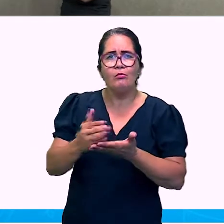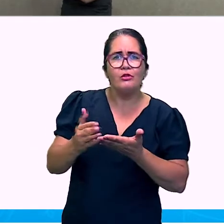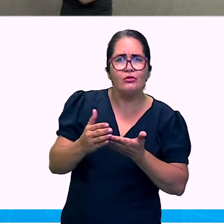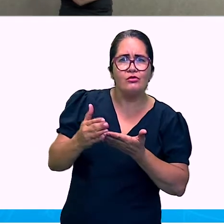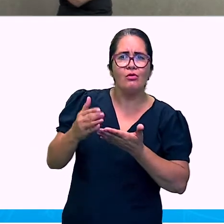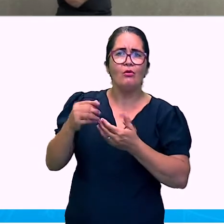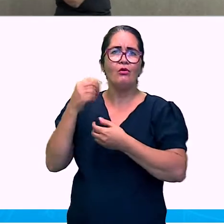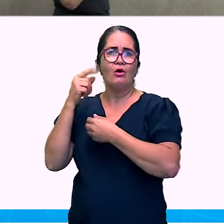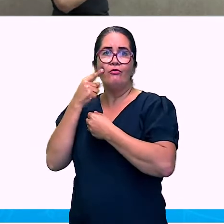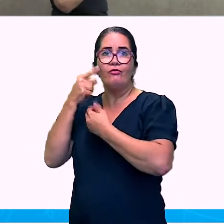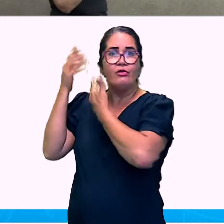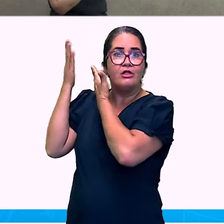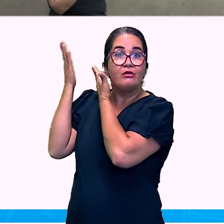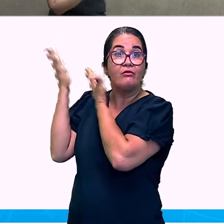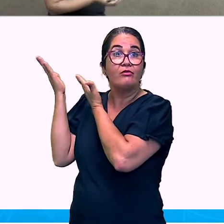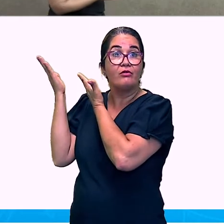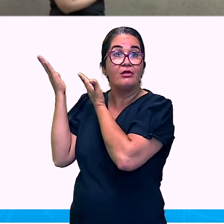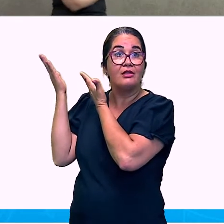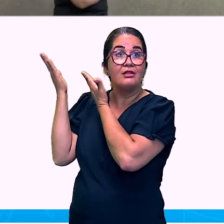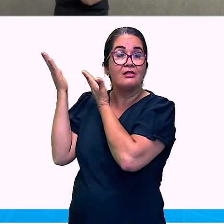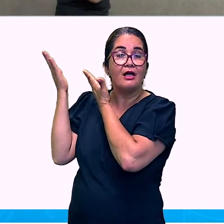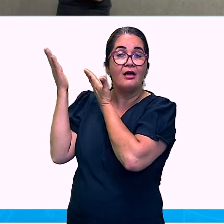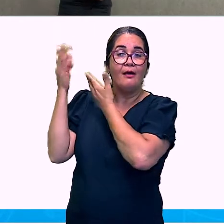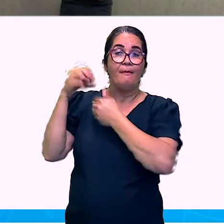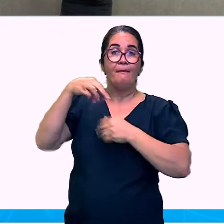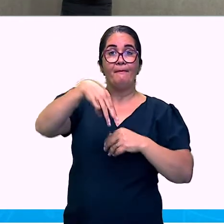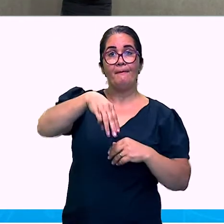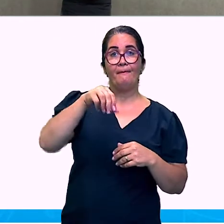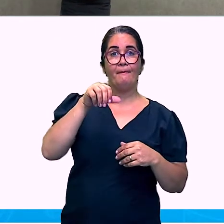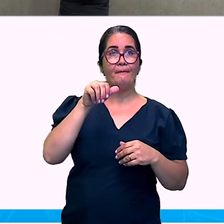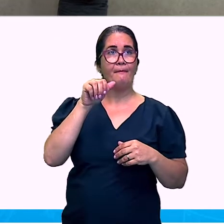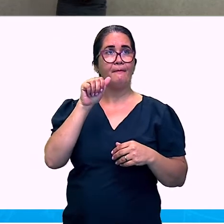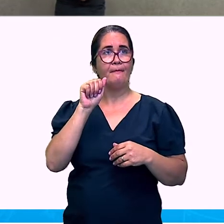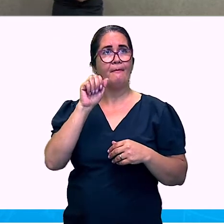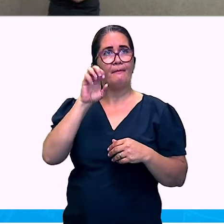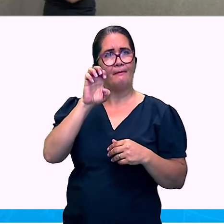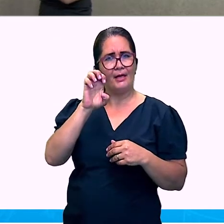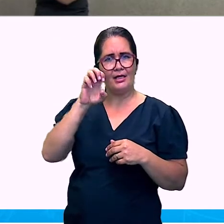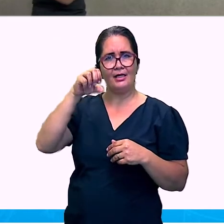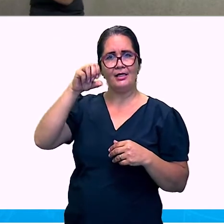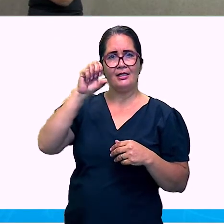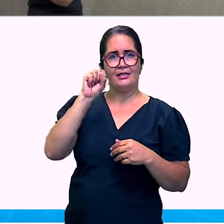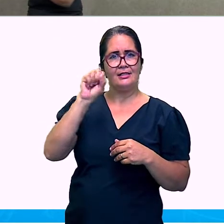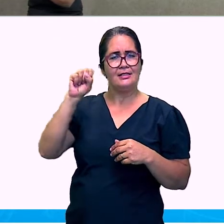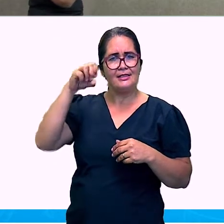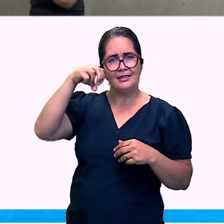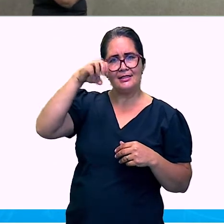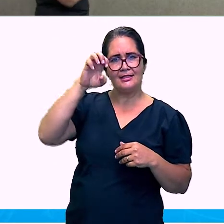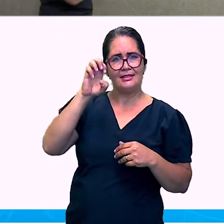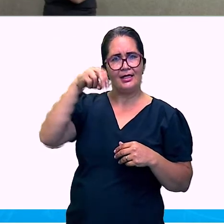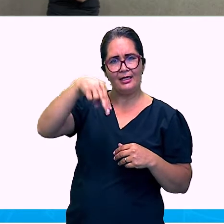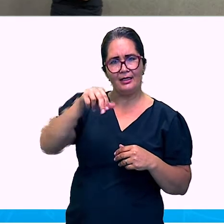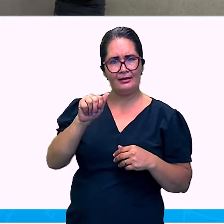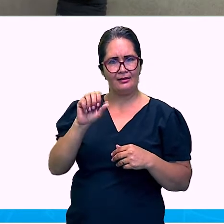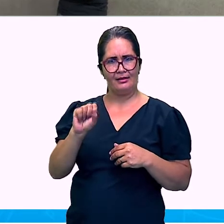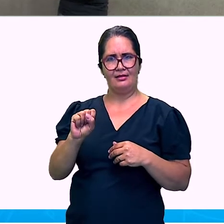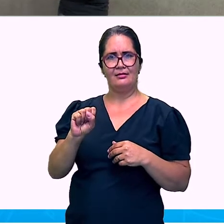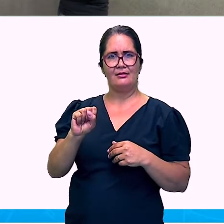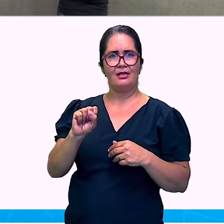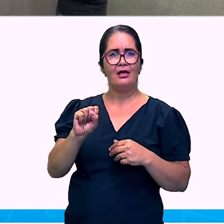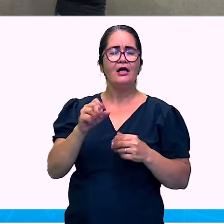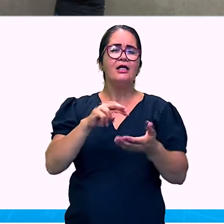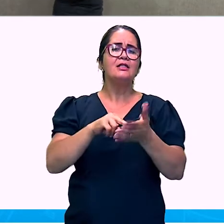São financiadores. Protetores. Difusores da arte renascentista.